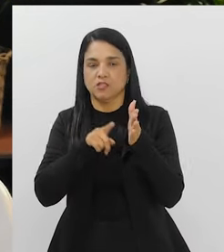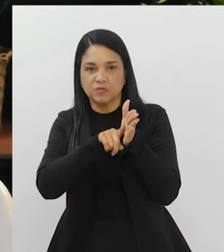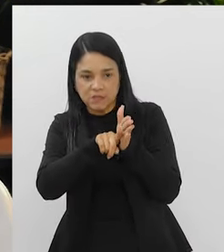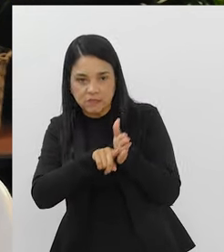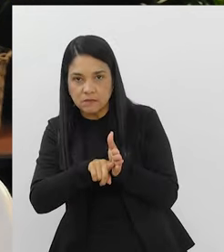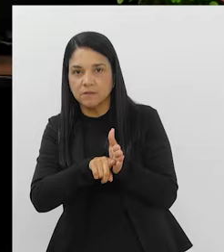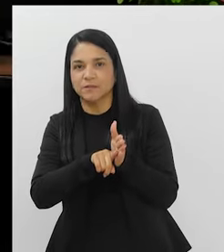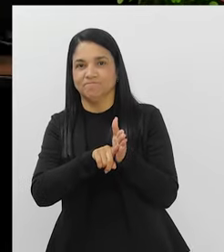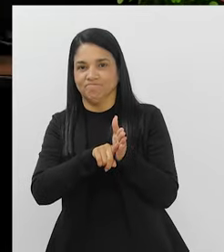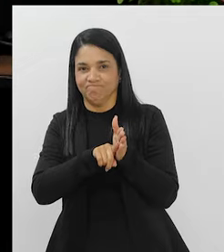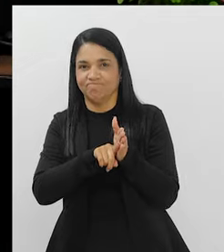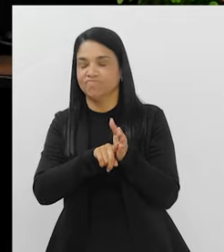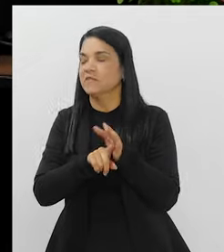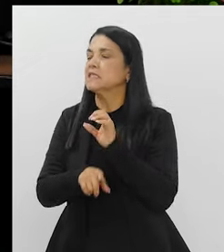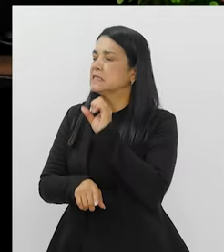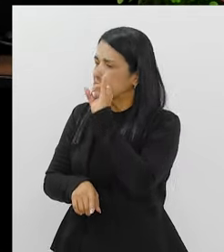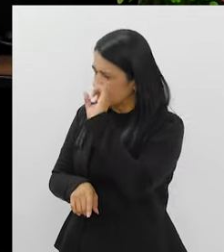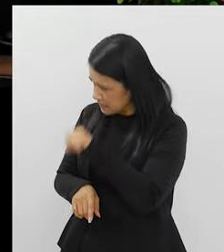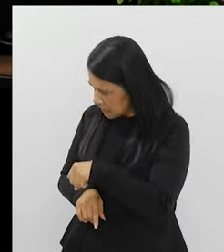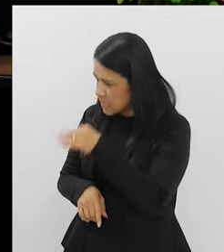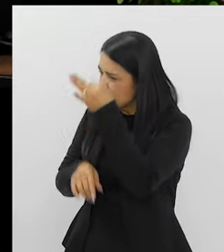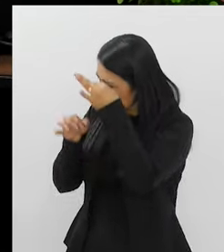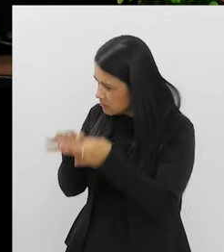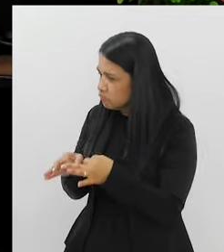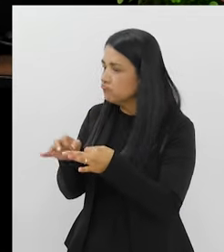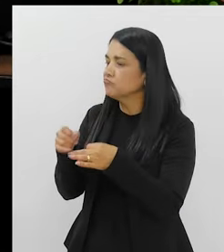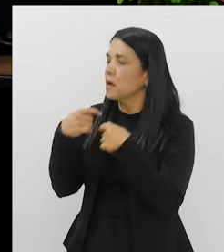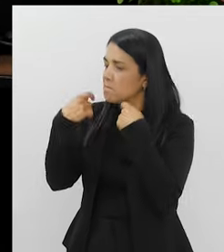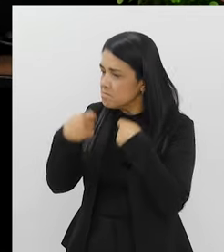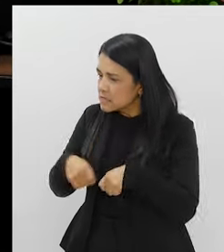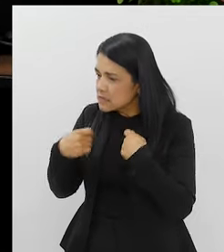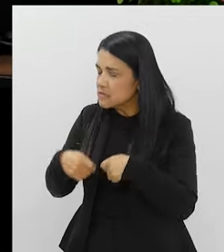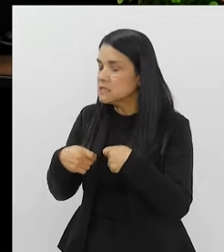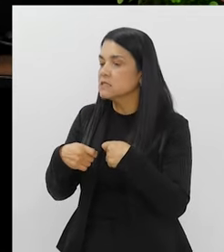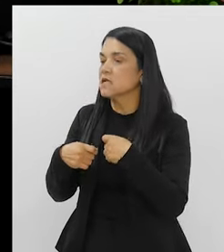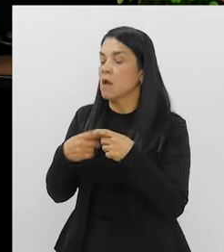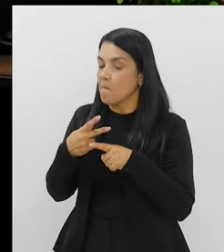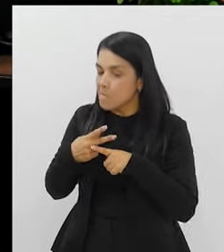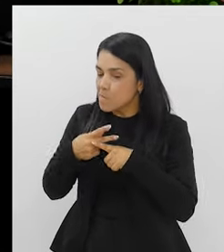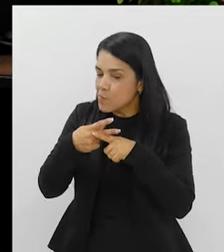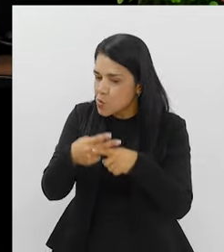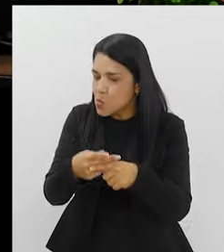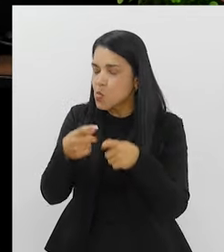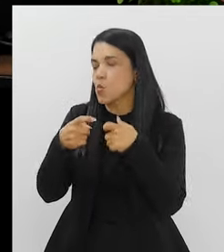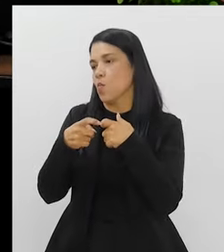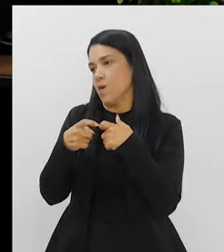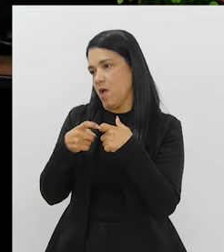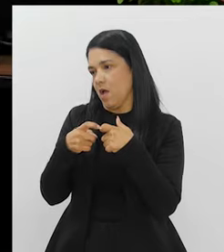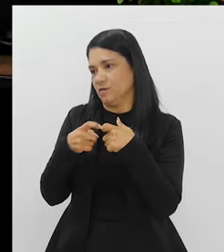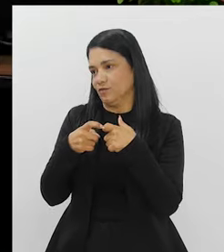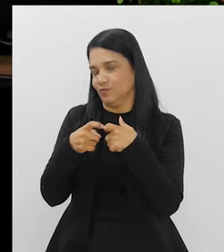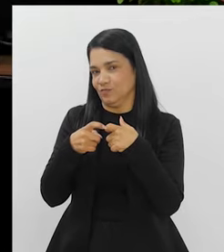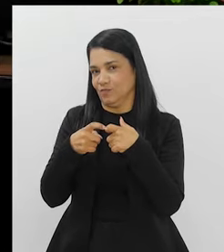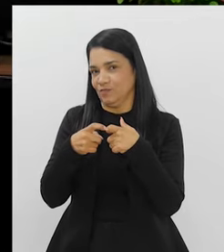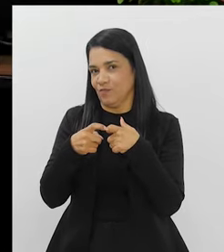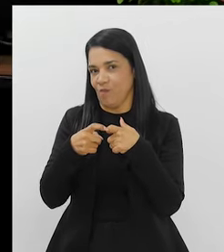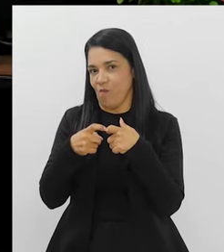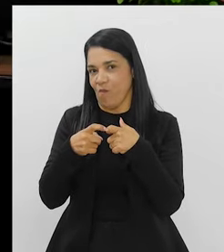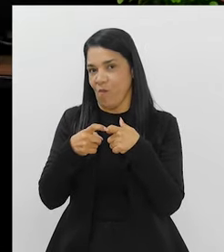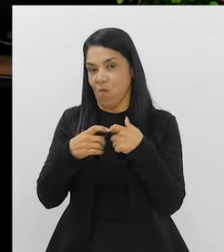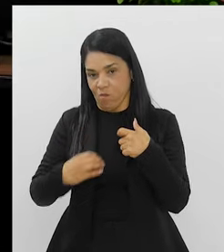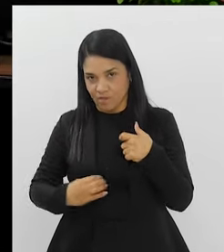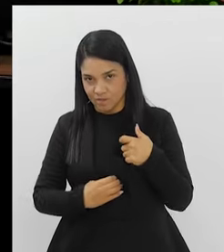esse exame, Com certeza. A gente precisa, realmente, bater nessa tecla. Vá ao proctologista, vá ao